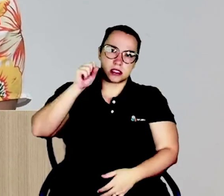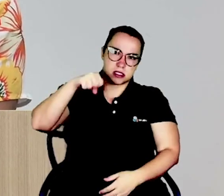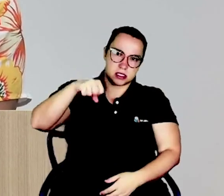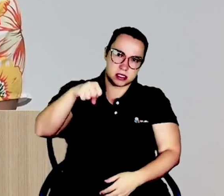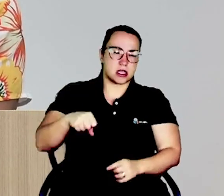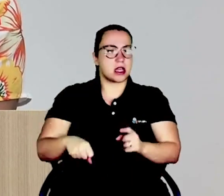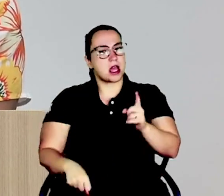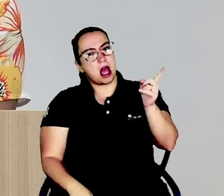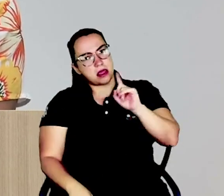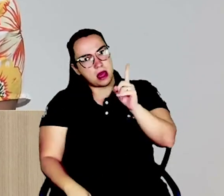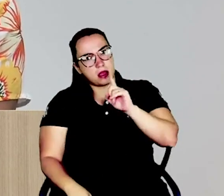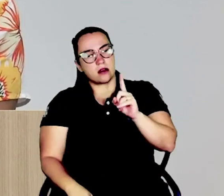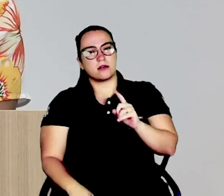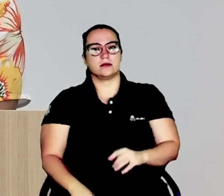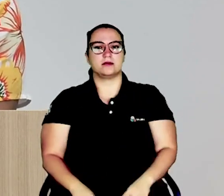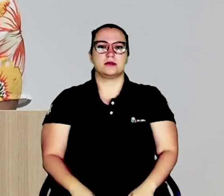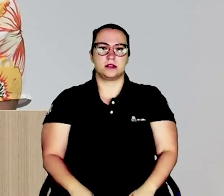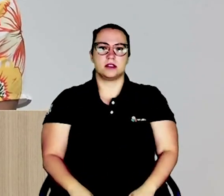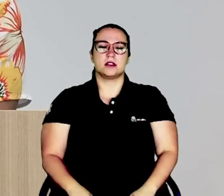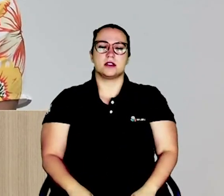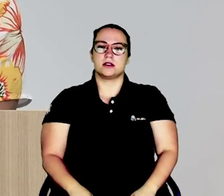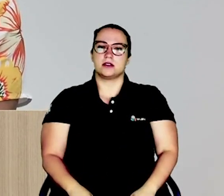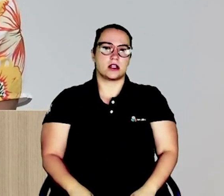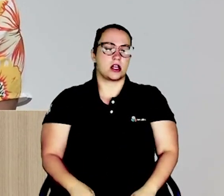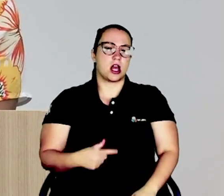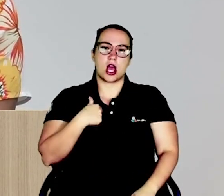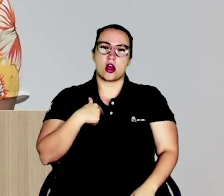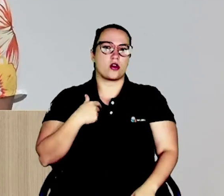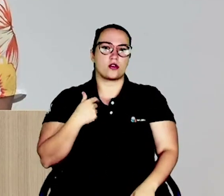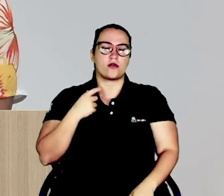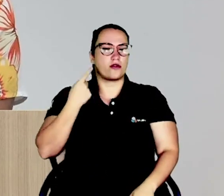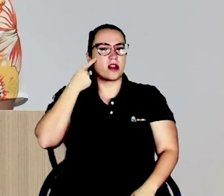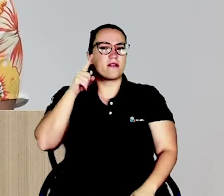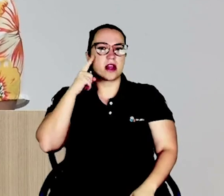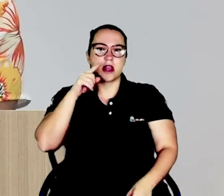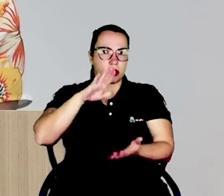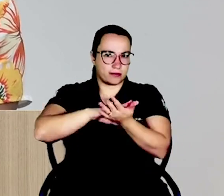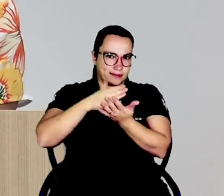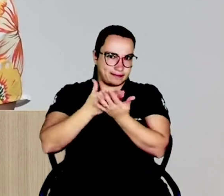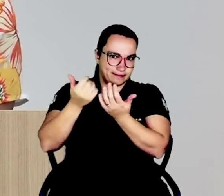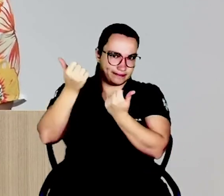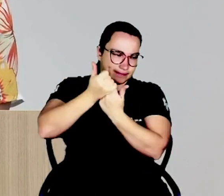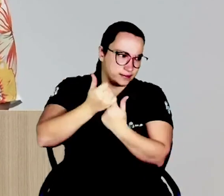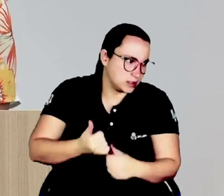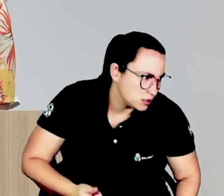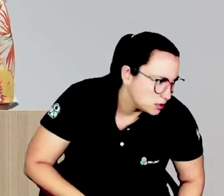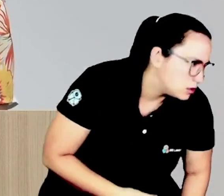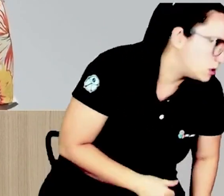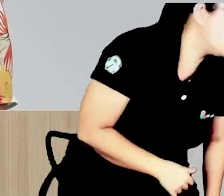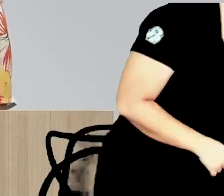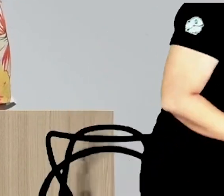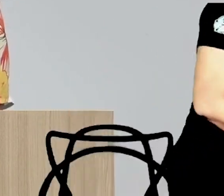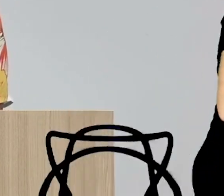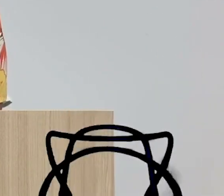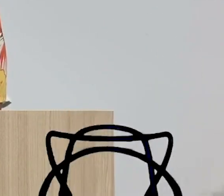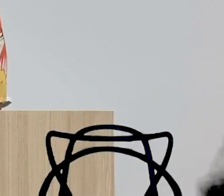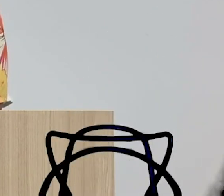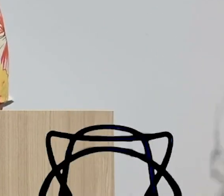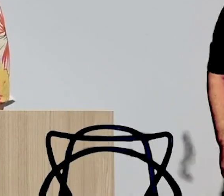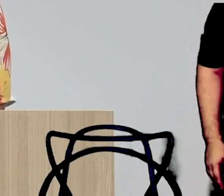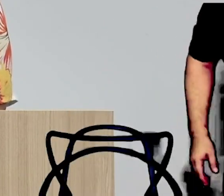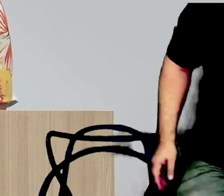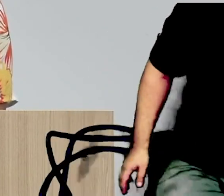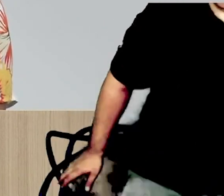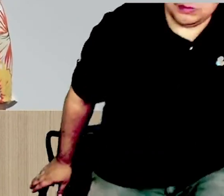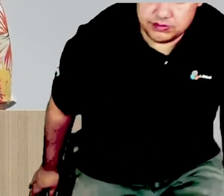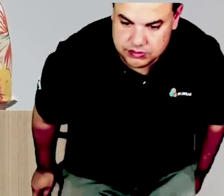Se não é possível, é não. Eu não fico inventando coisas ou situações para agradar o munícipe. A gente